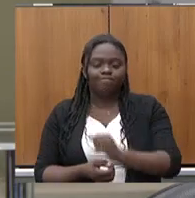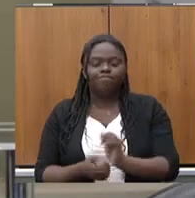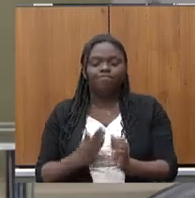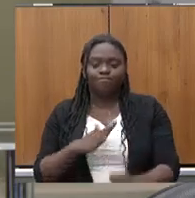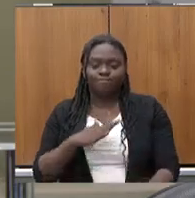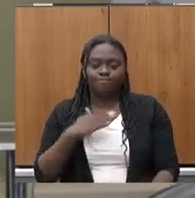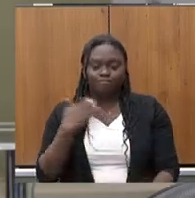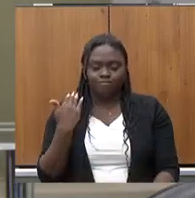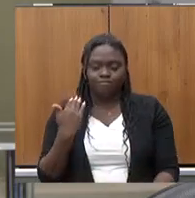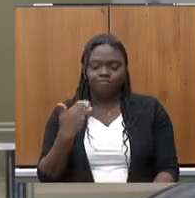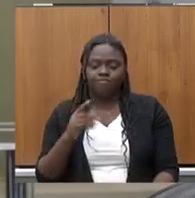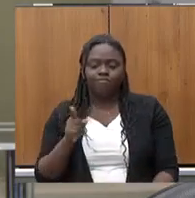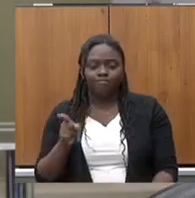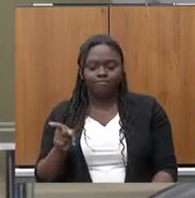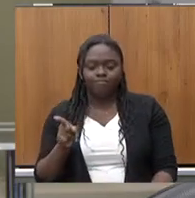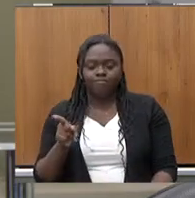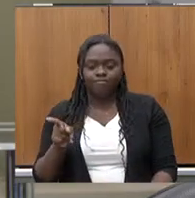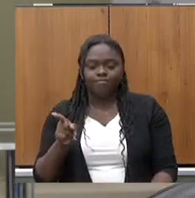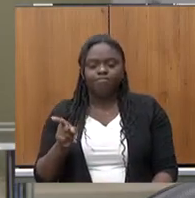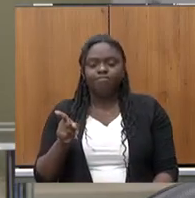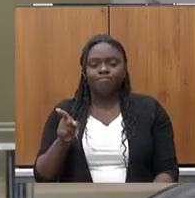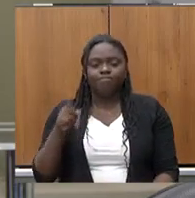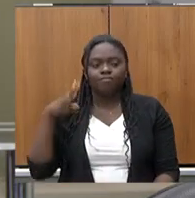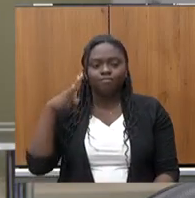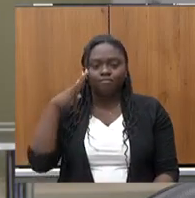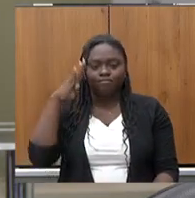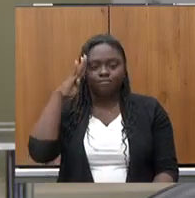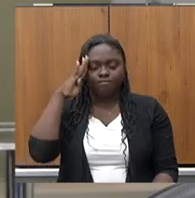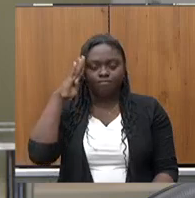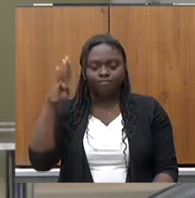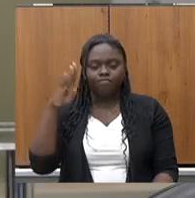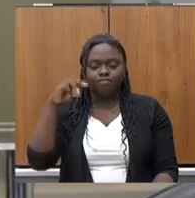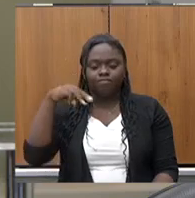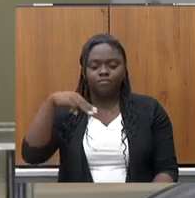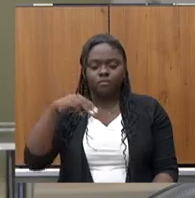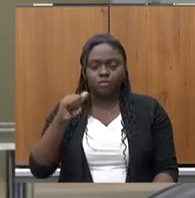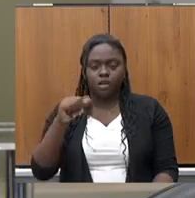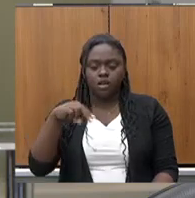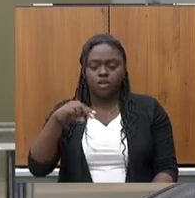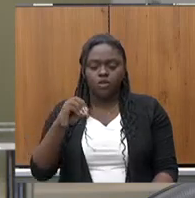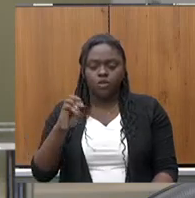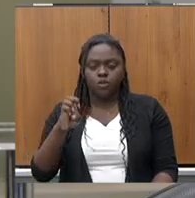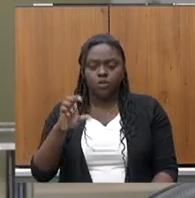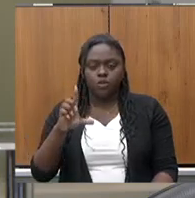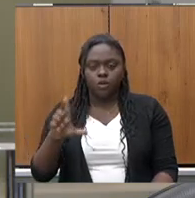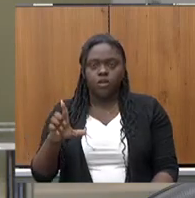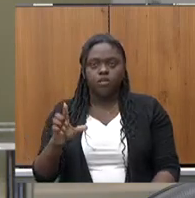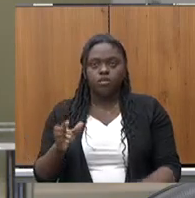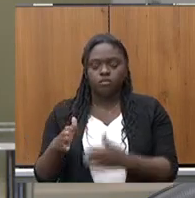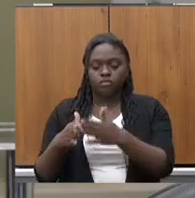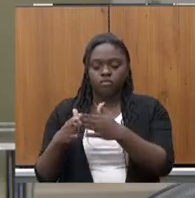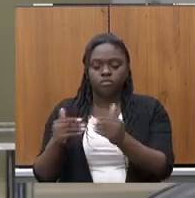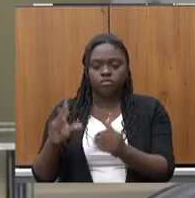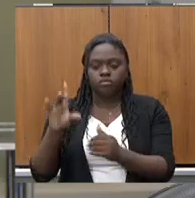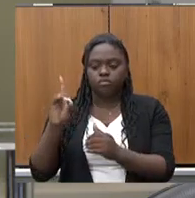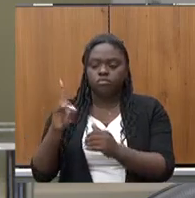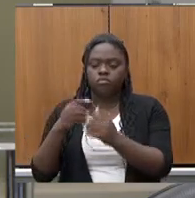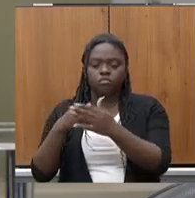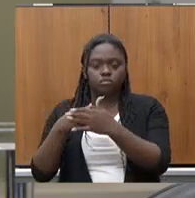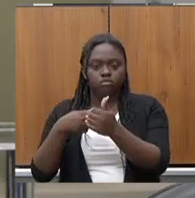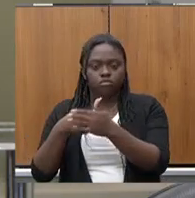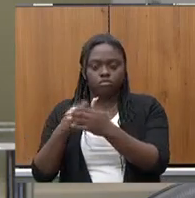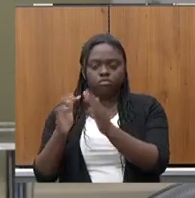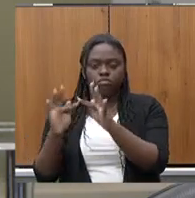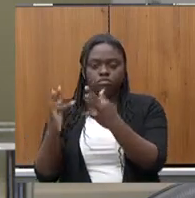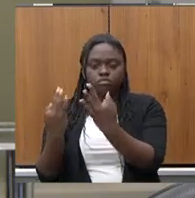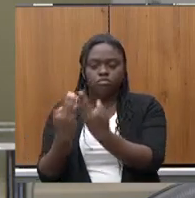falecimento do veterano sargento Manuel Bento, desejando que Deus conforte os seus familiares e que ele tenha um